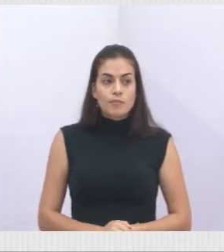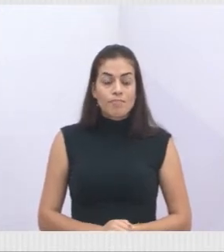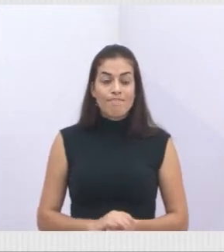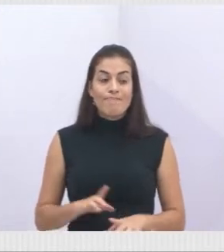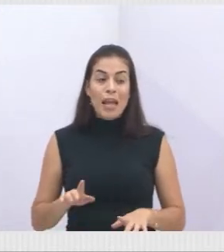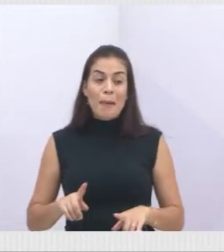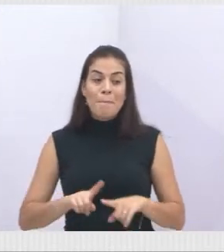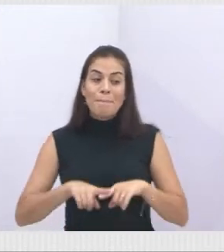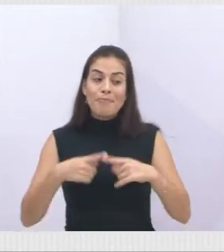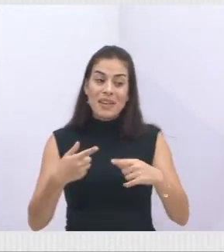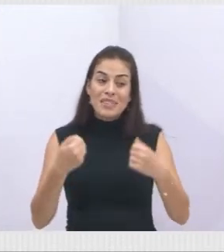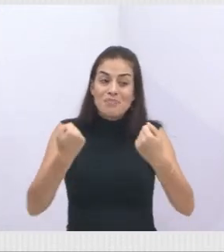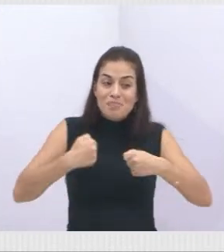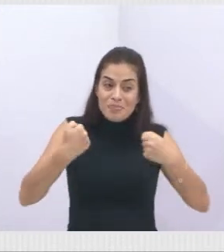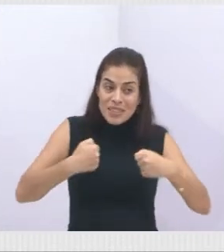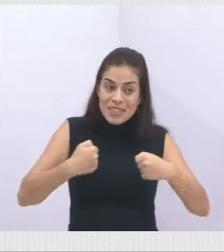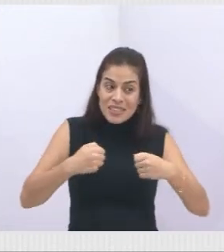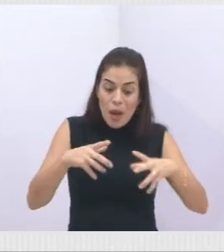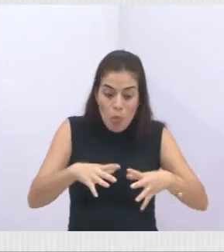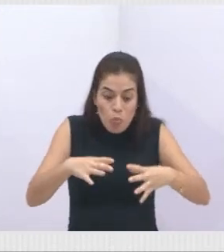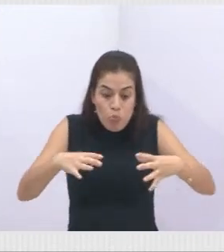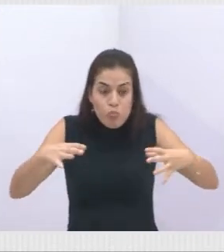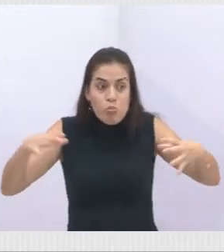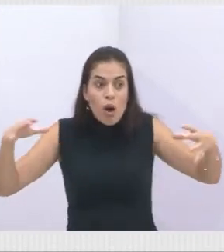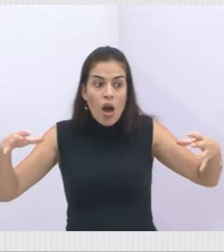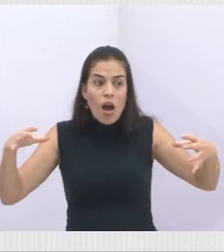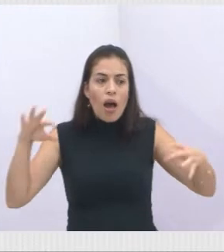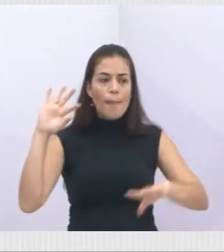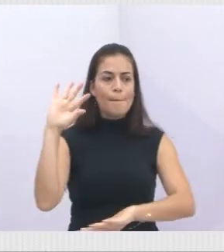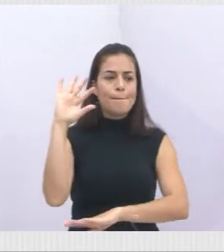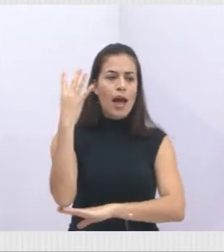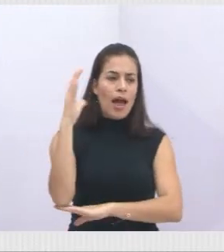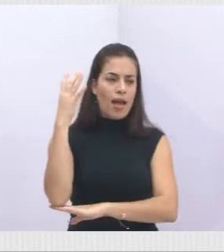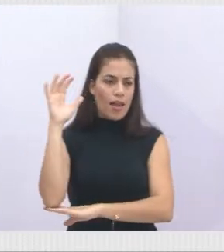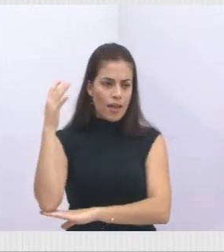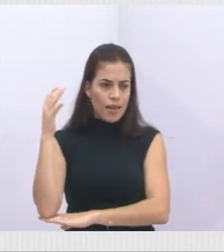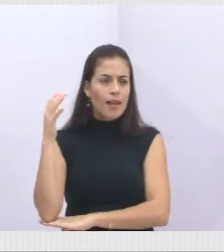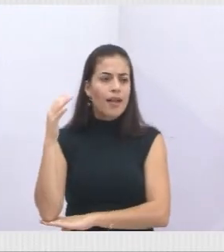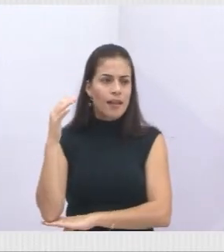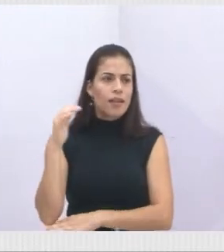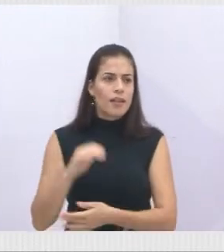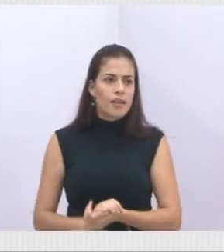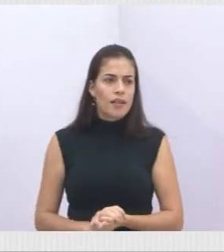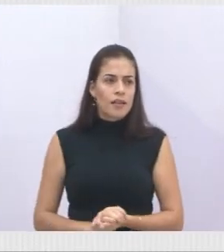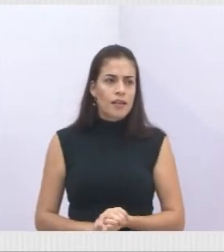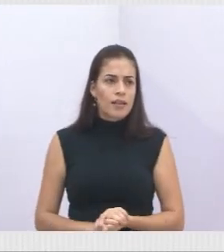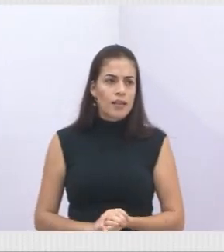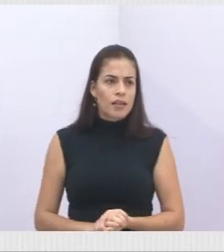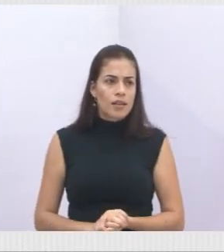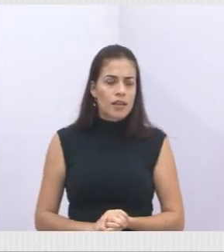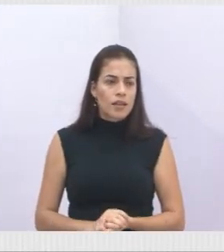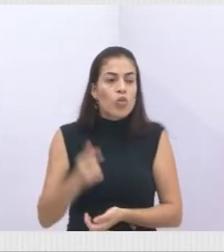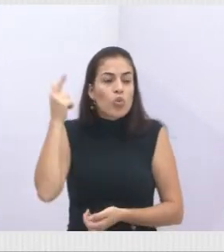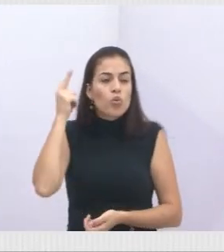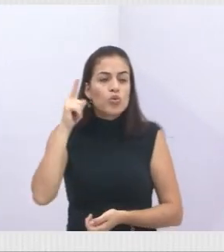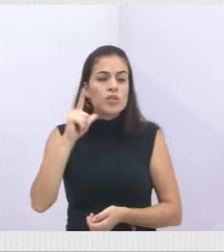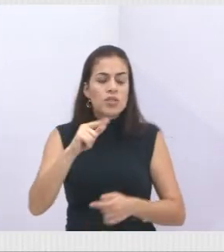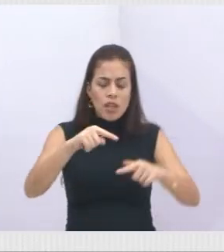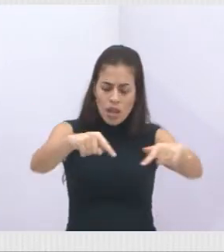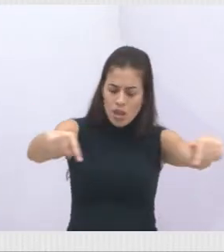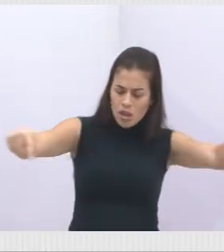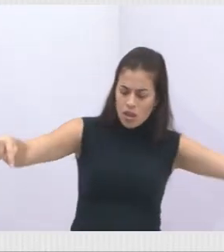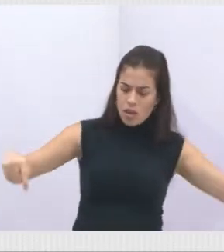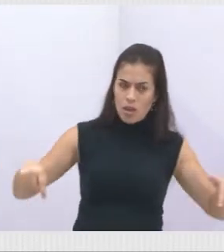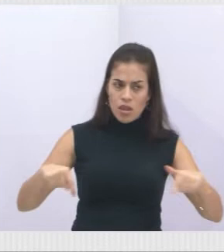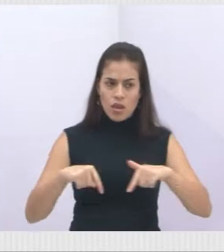suficiente. A gente quer ampliar a cobertura florestal e atingir o plantio dos 55 hectares, porque é um